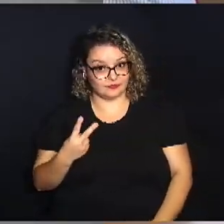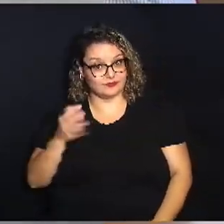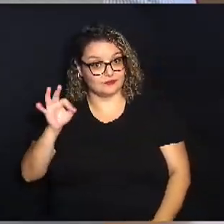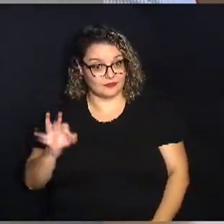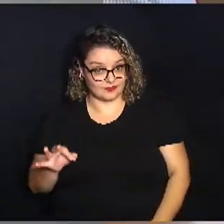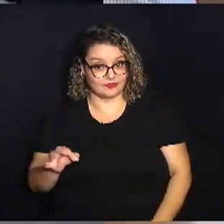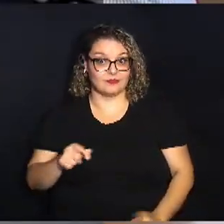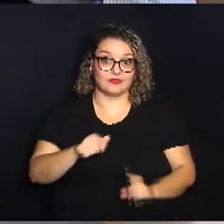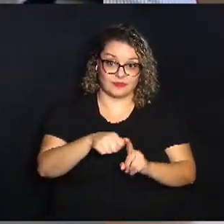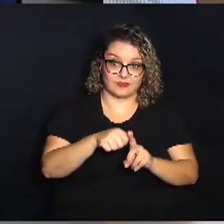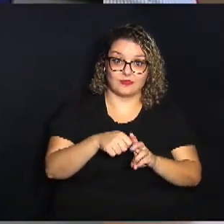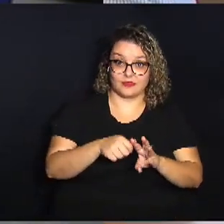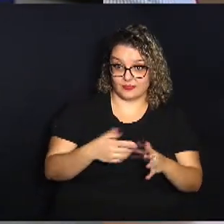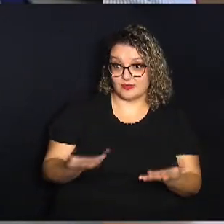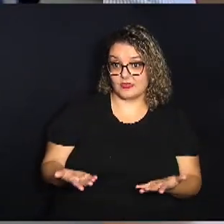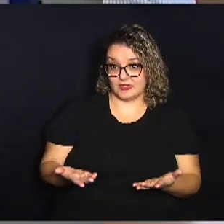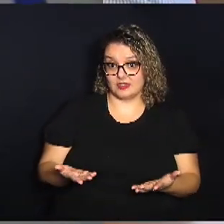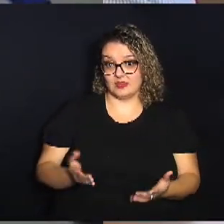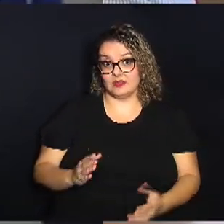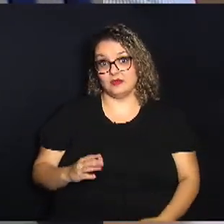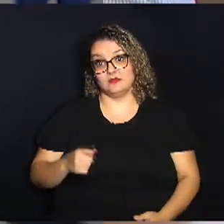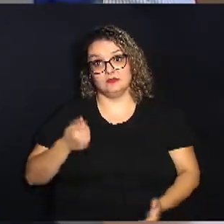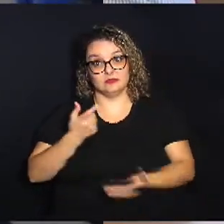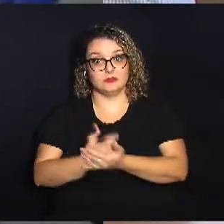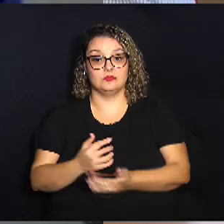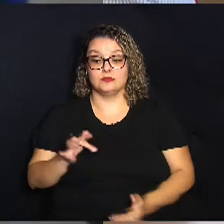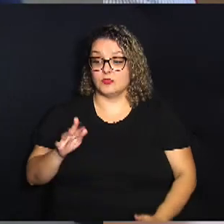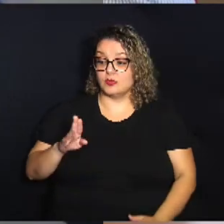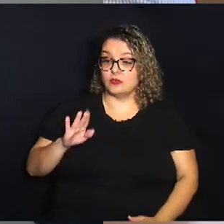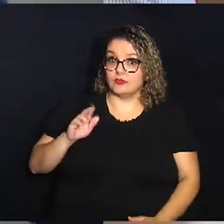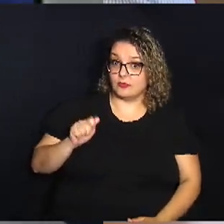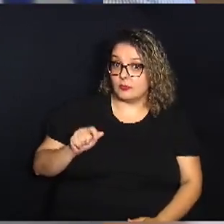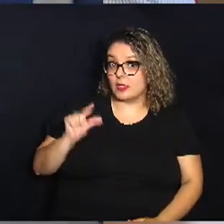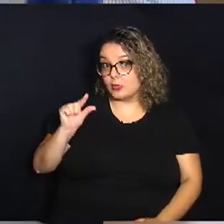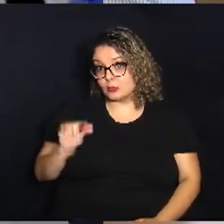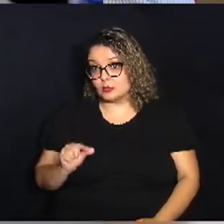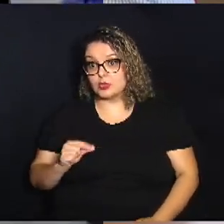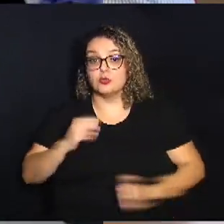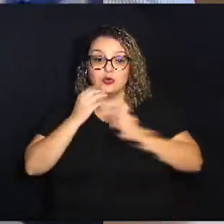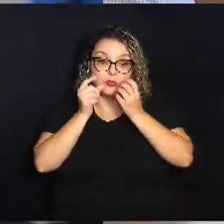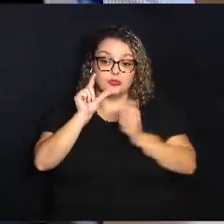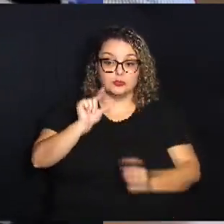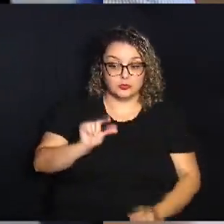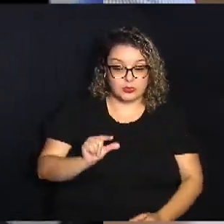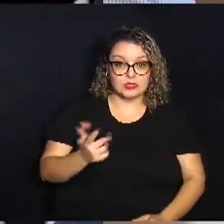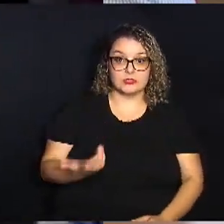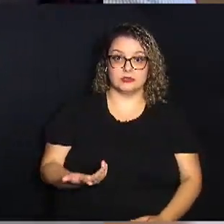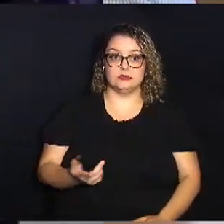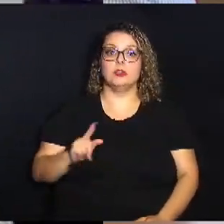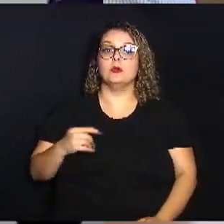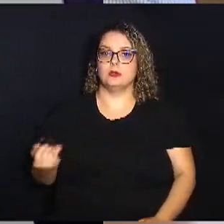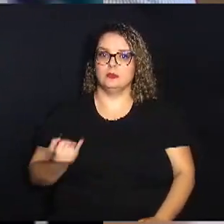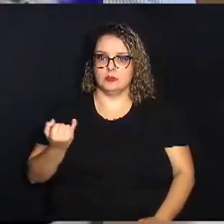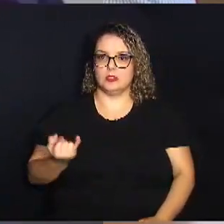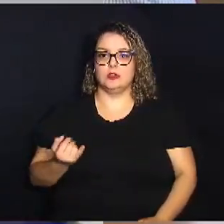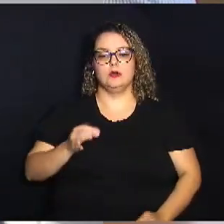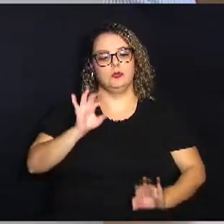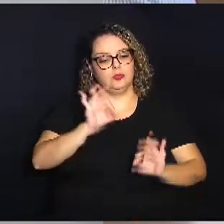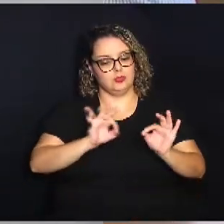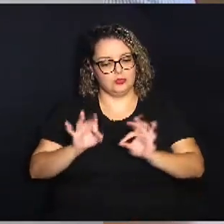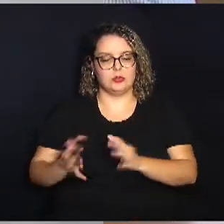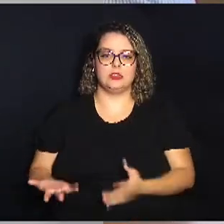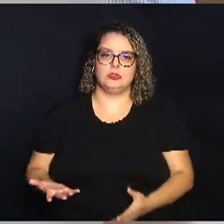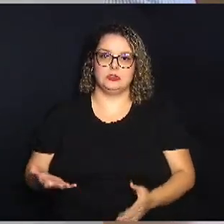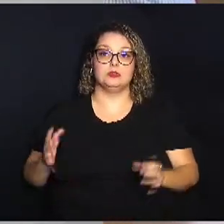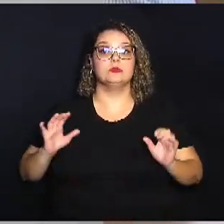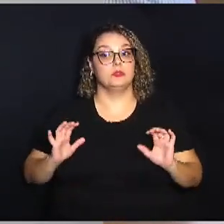meses então quando você vai fazer a compra o fubá caiu um pouquinho o milho caiu um pouquinho então é importante organizar a sua